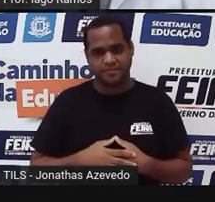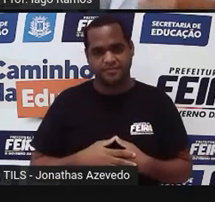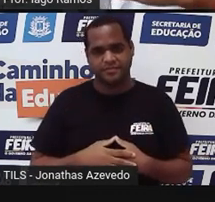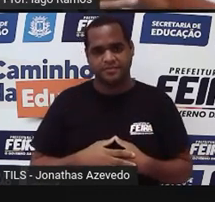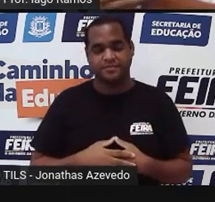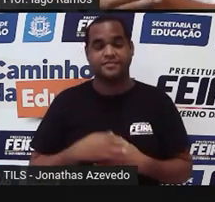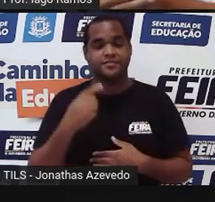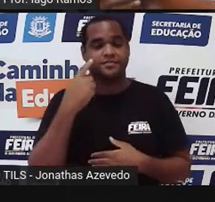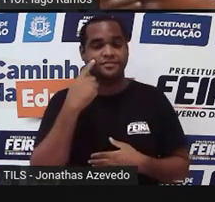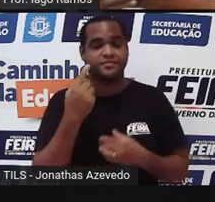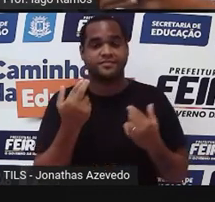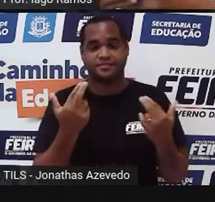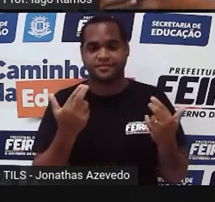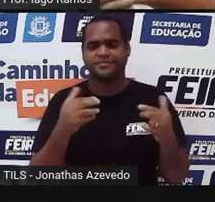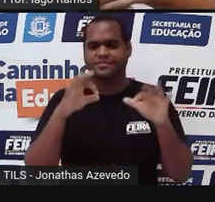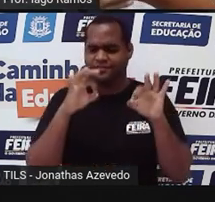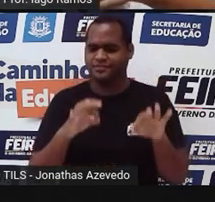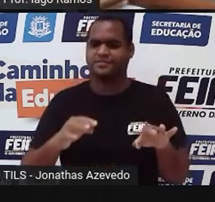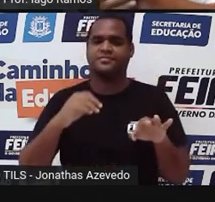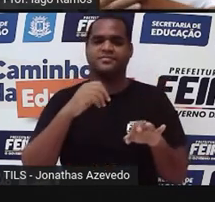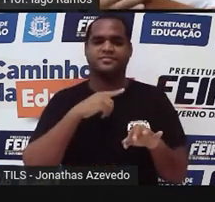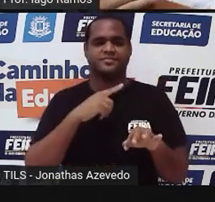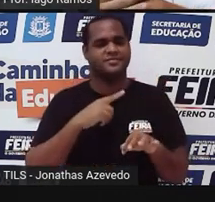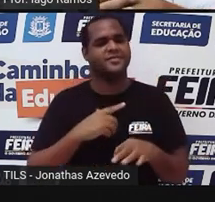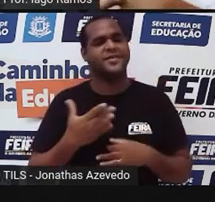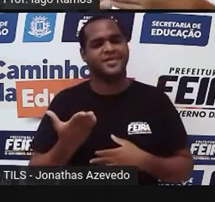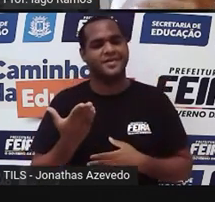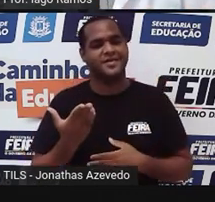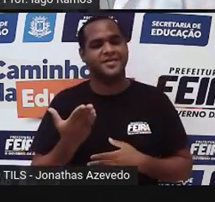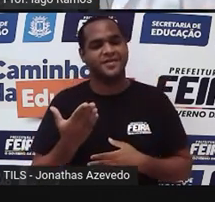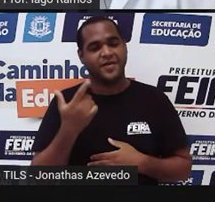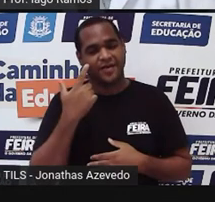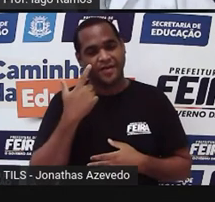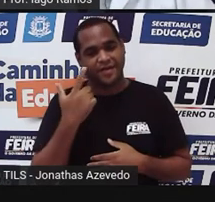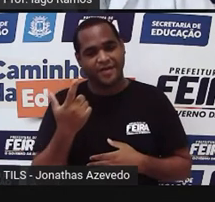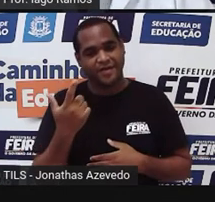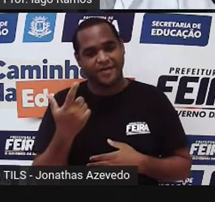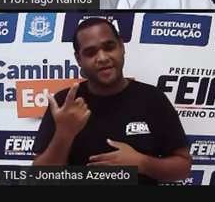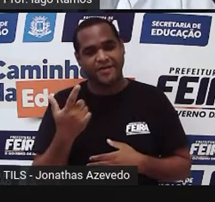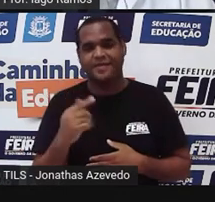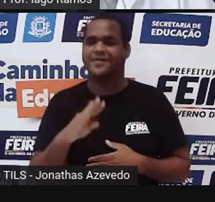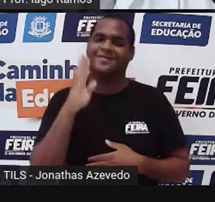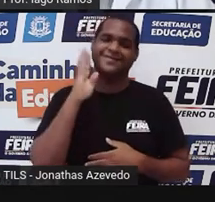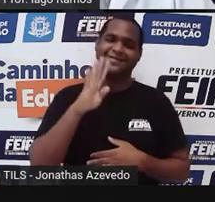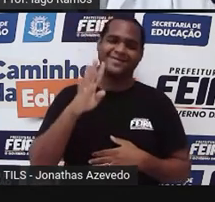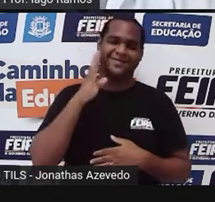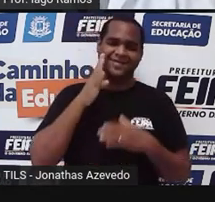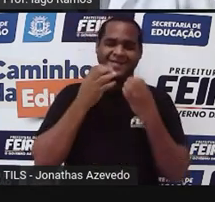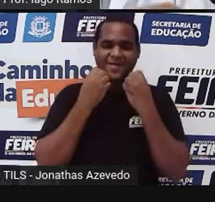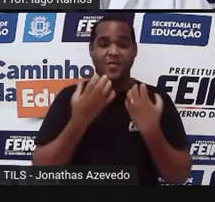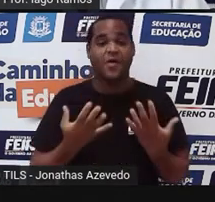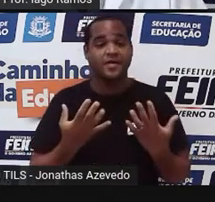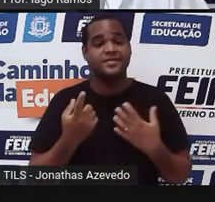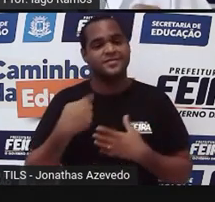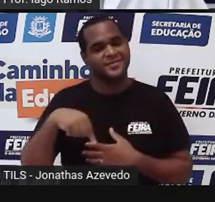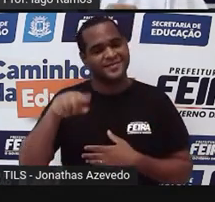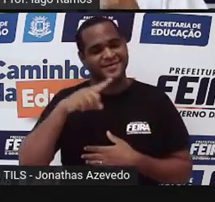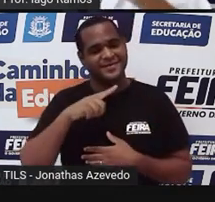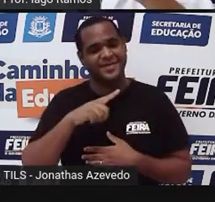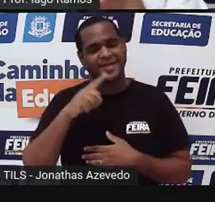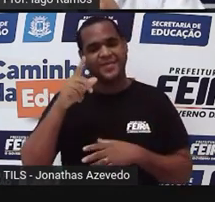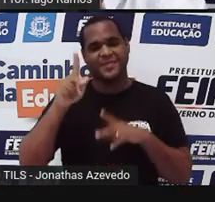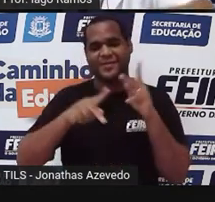Um fica em cima do outro certinho. Olha. Que bacana, gente. É por isso, pessoal,